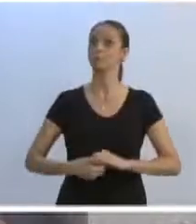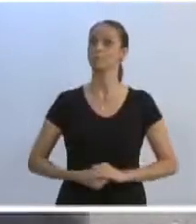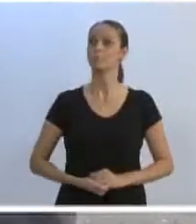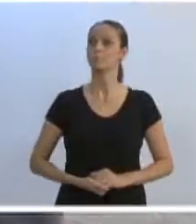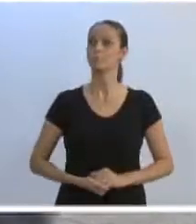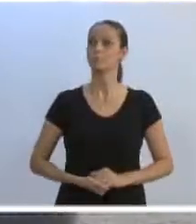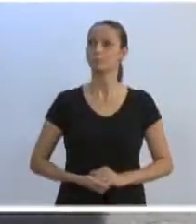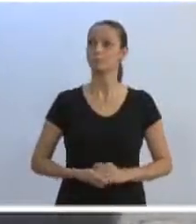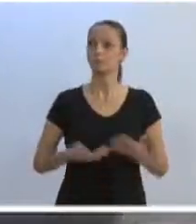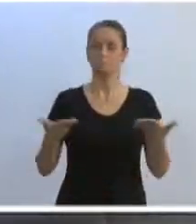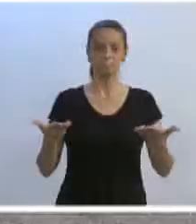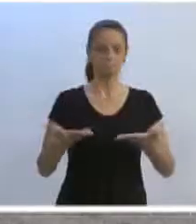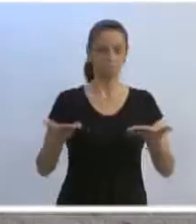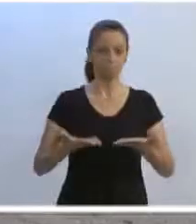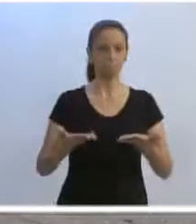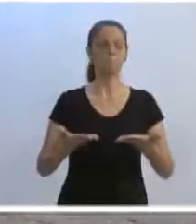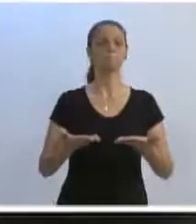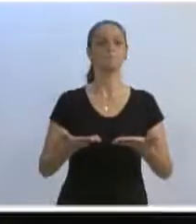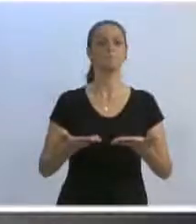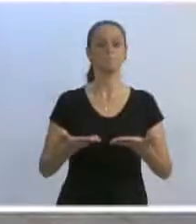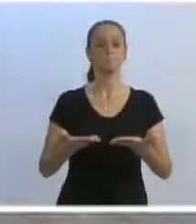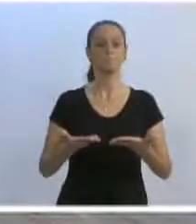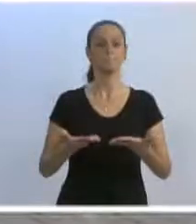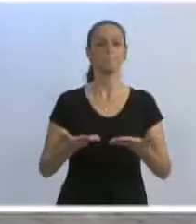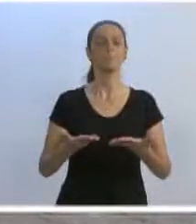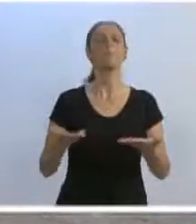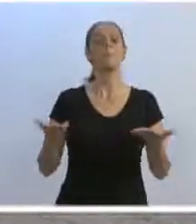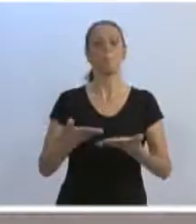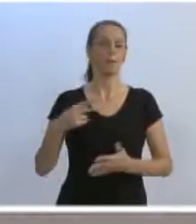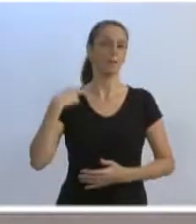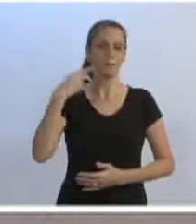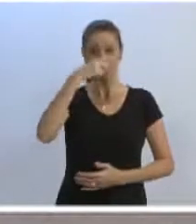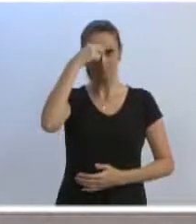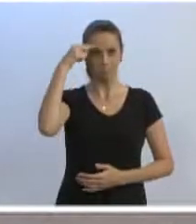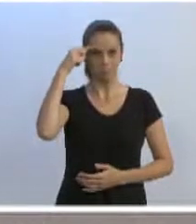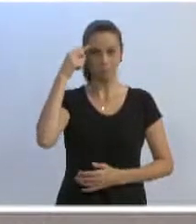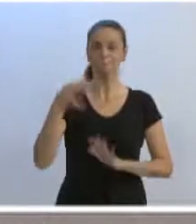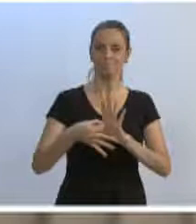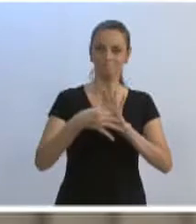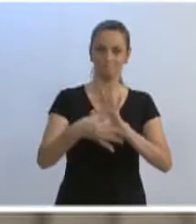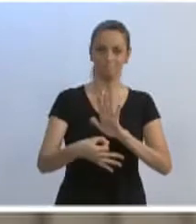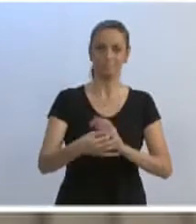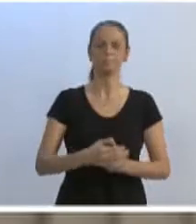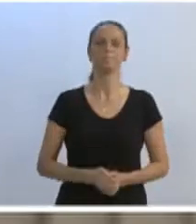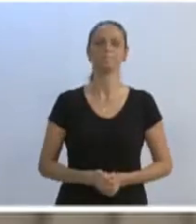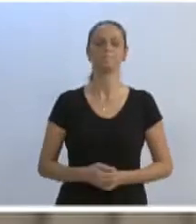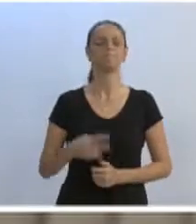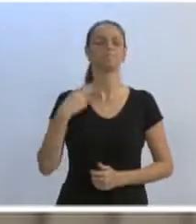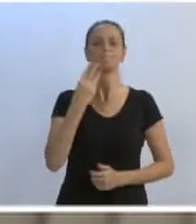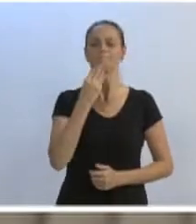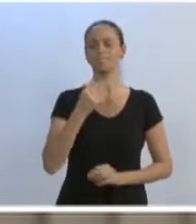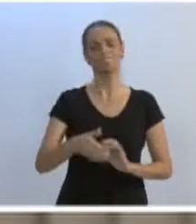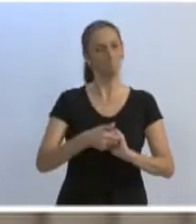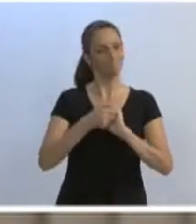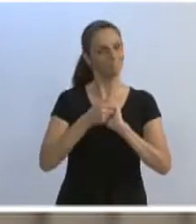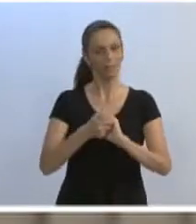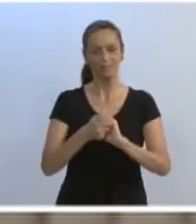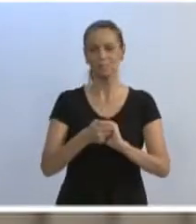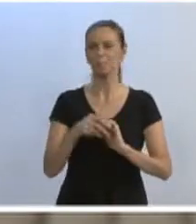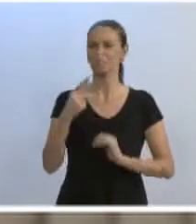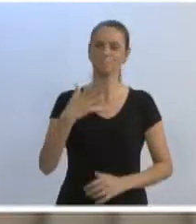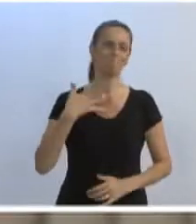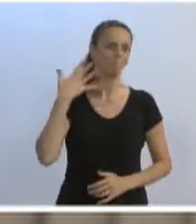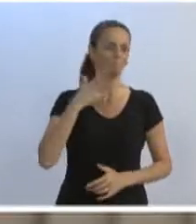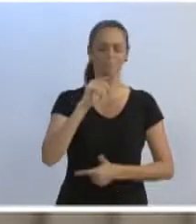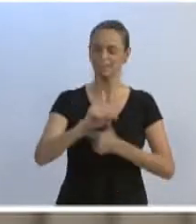Com autorização do orador, o presidente da Casa, o vereador Marcos da Rosa. Vereador Bruno Cunha, parabéns pelo seu pronunciamento,